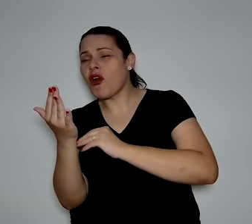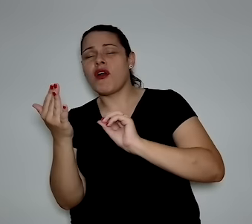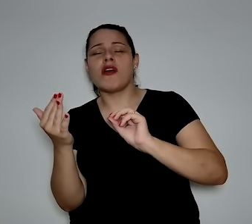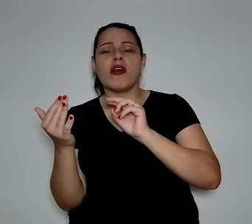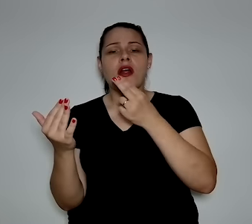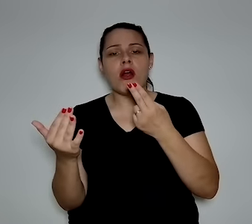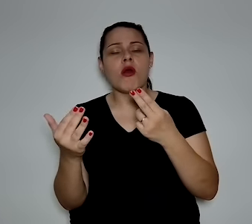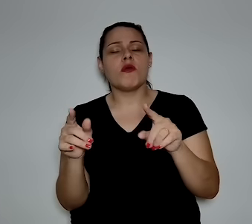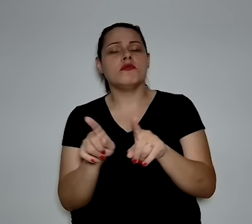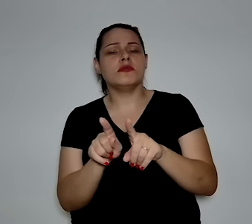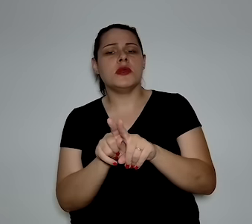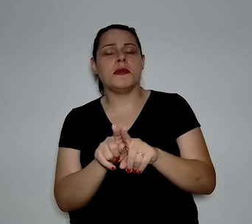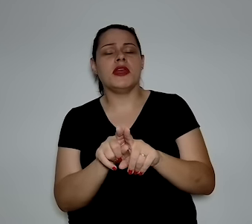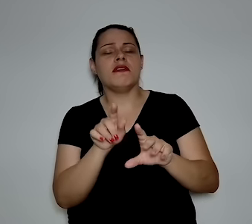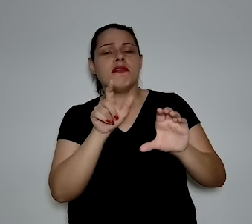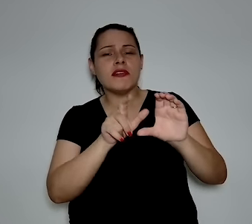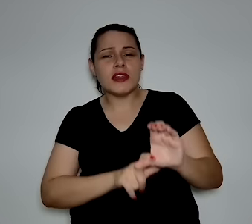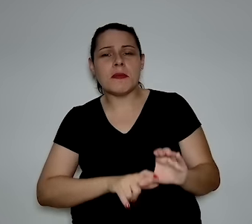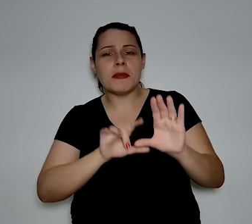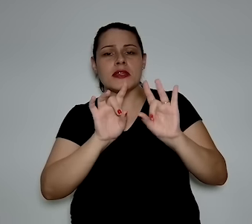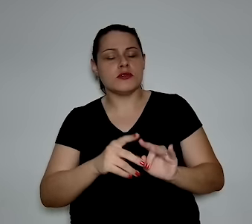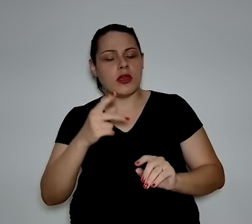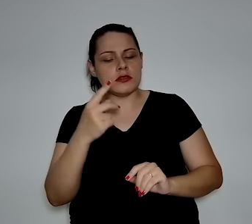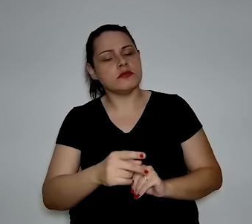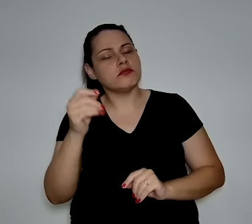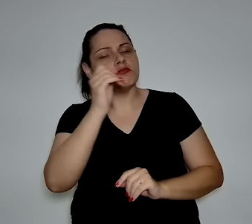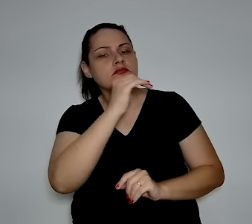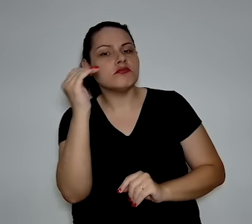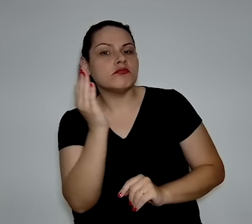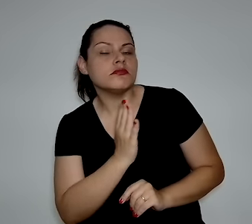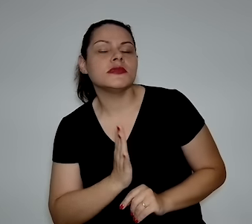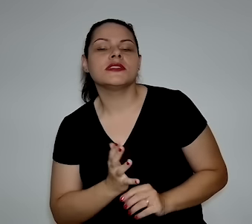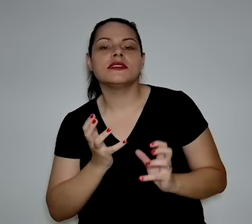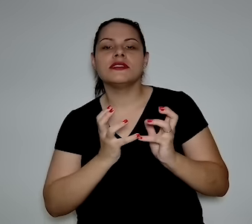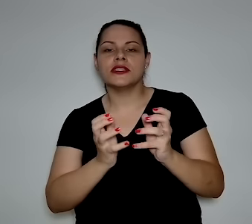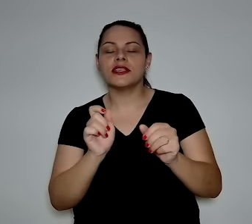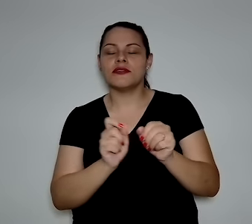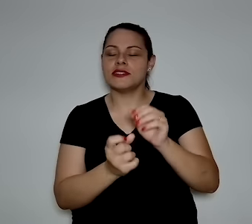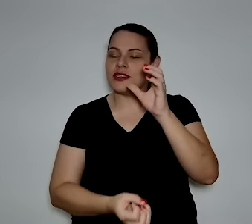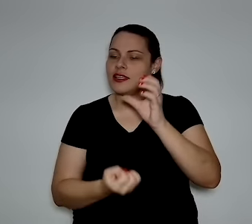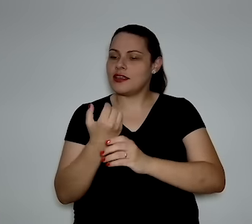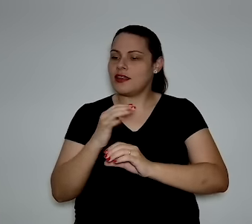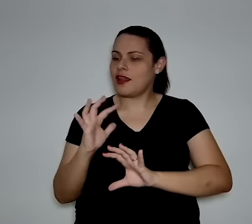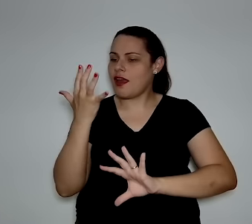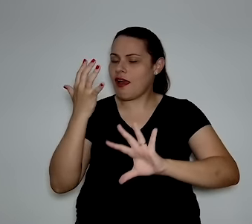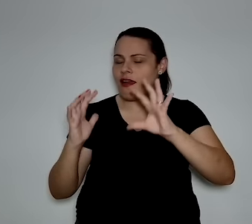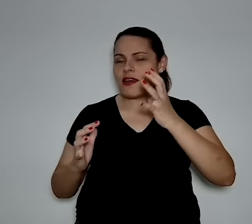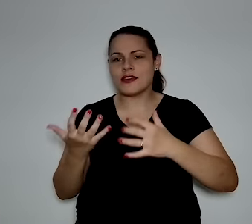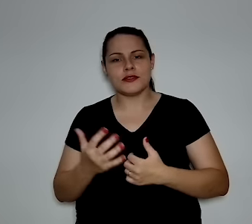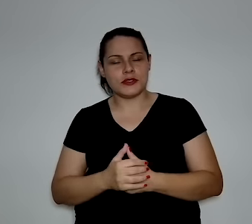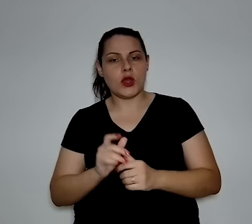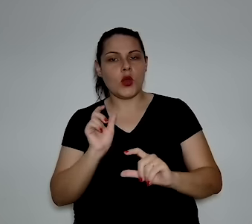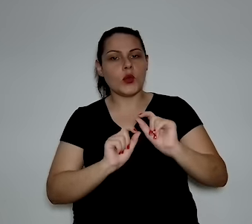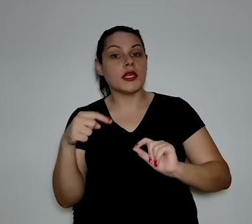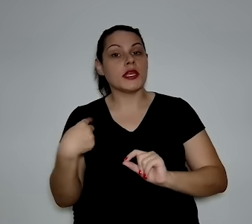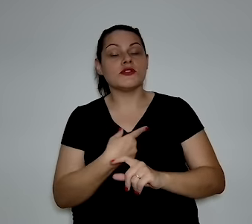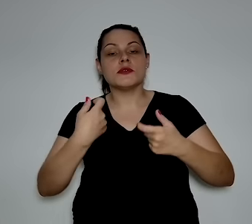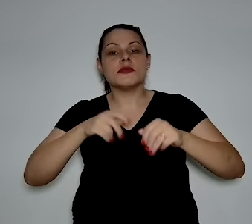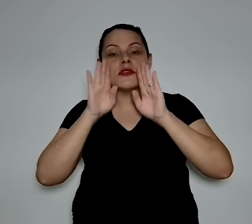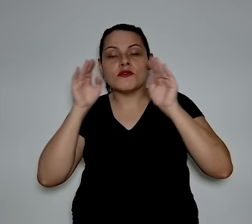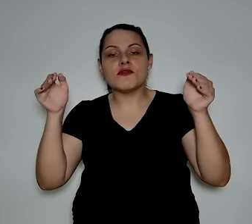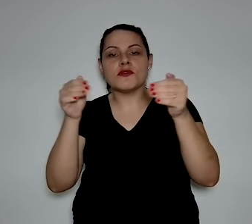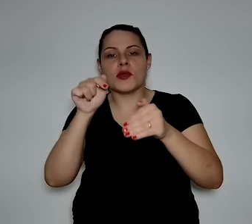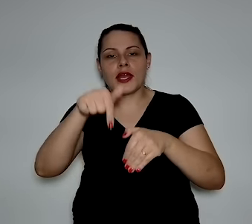Ou seja, de realmente isso? Ou ele depende realmente do Brasil criar aí as condições? O que nós temos que